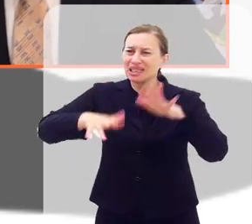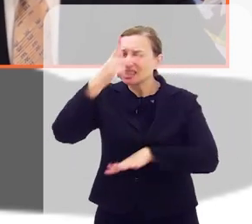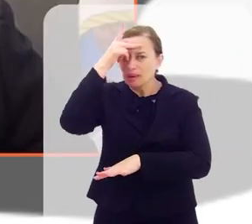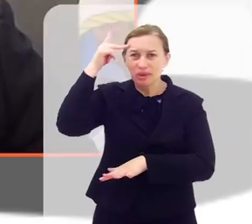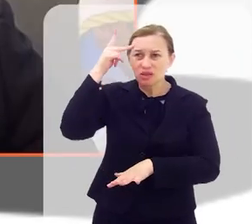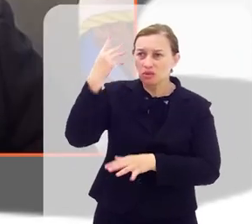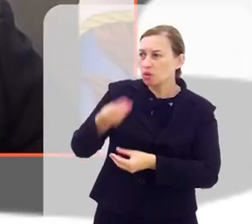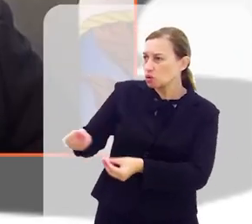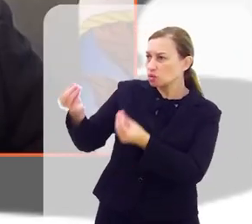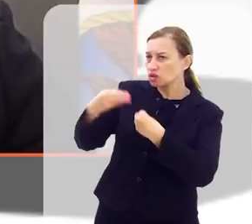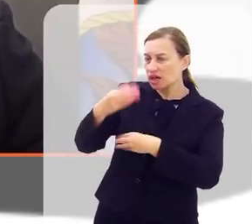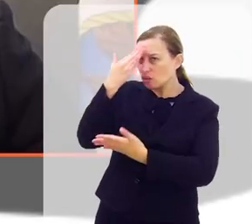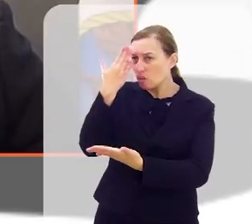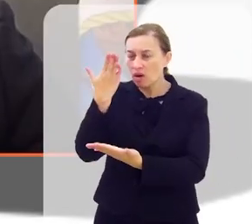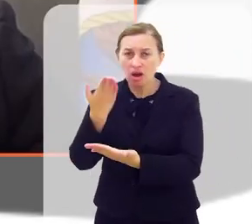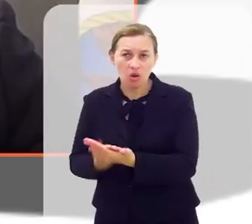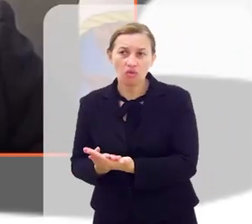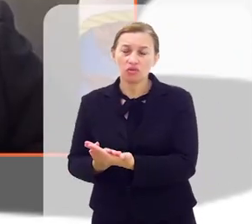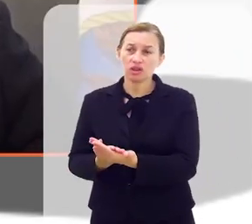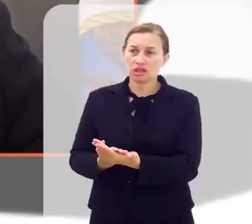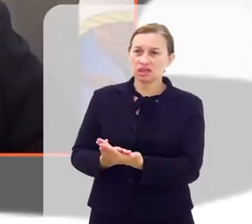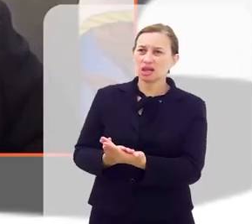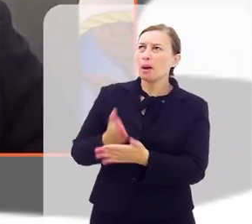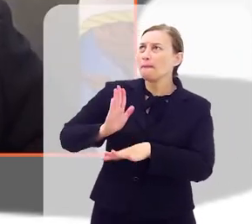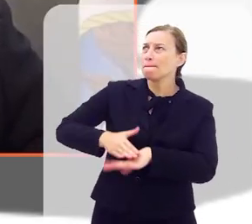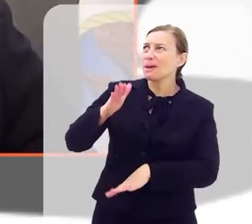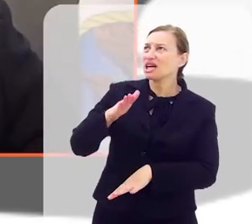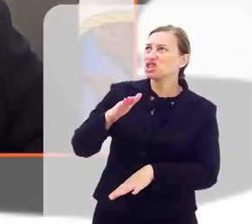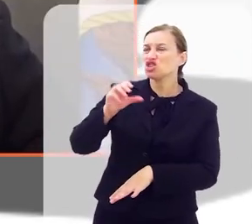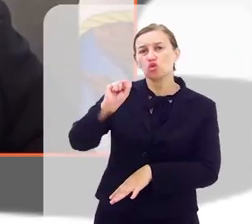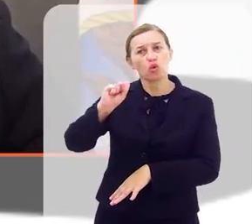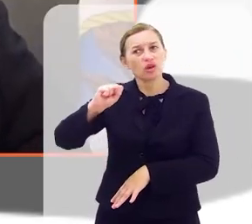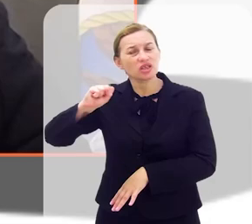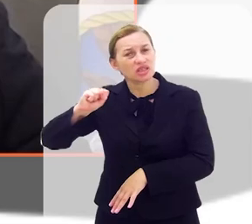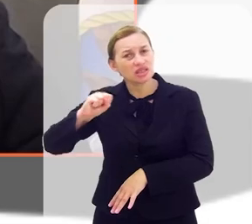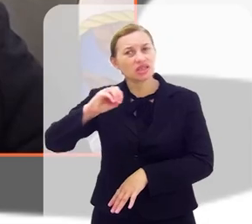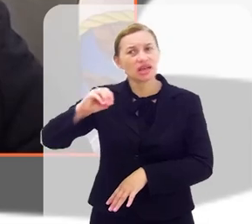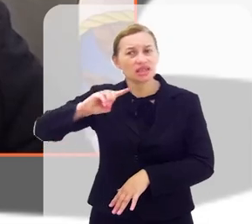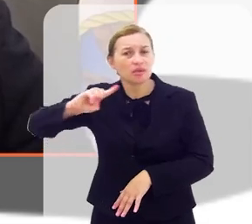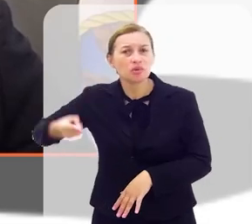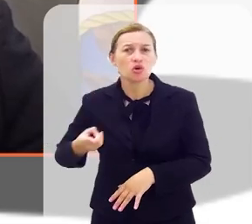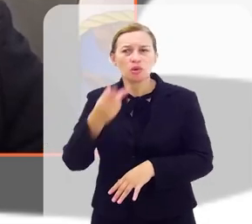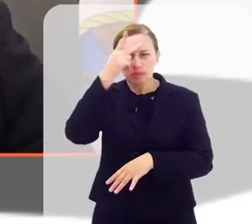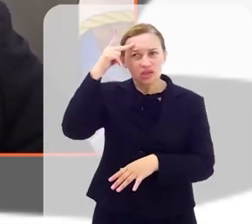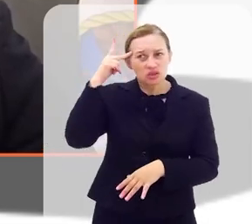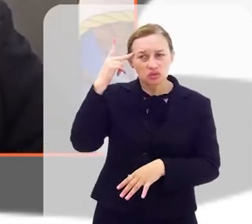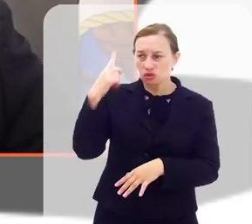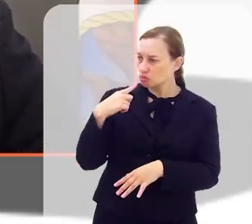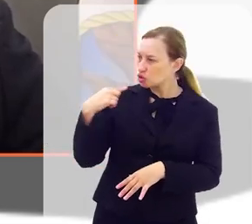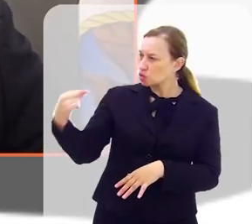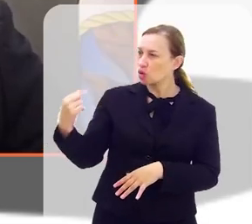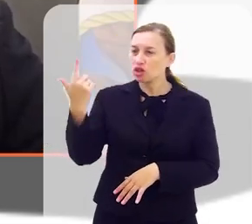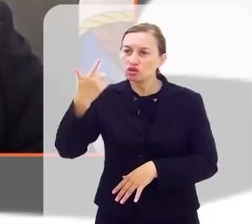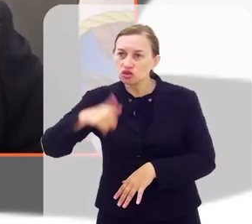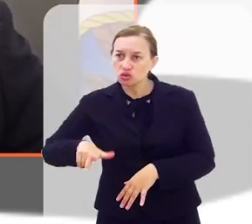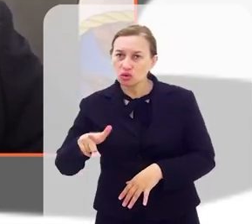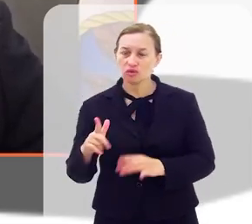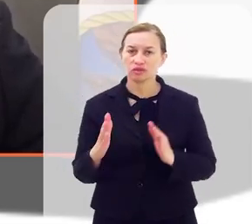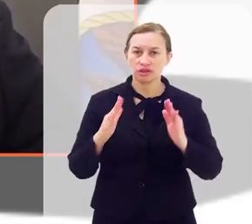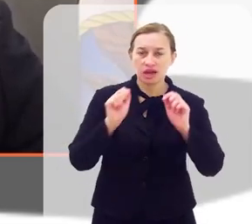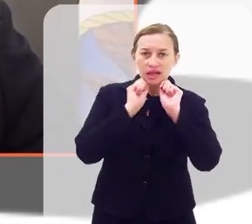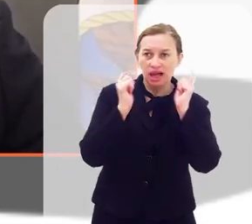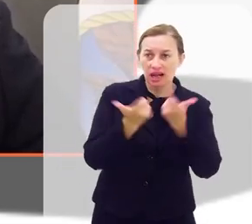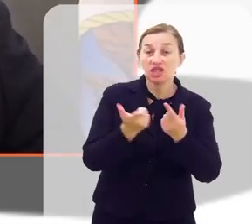que nos deram esse voto de confiança, mais de 80 mil pessoas me colocaram de volta nessa